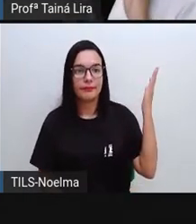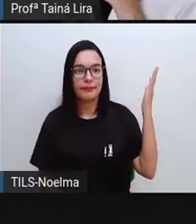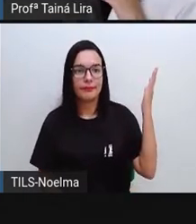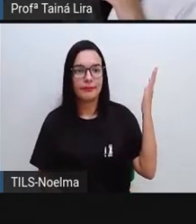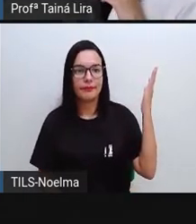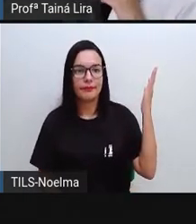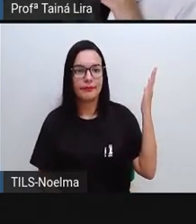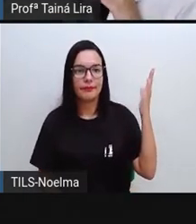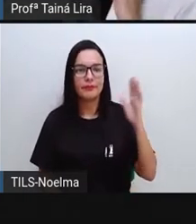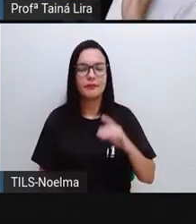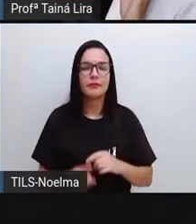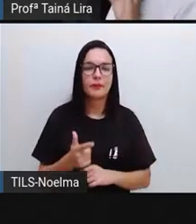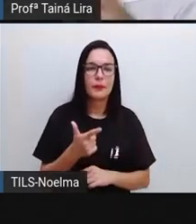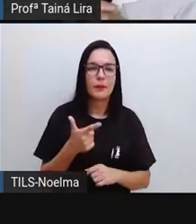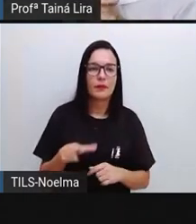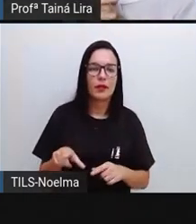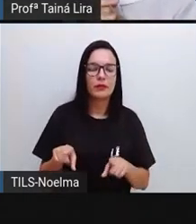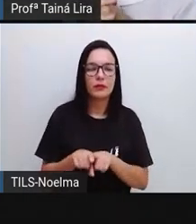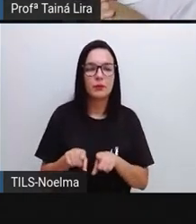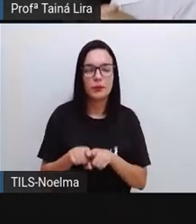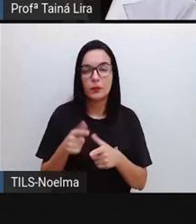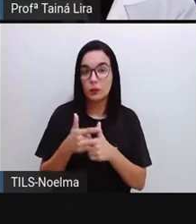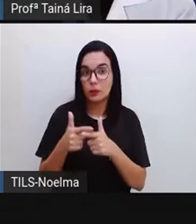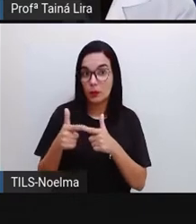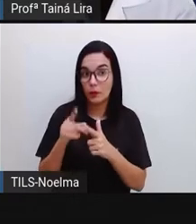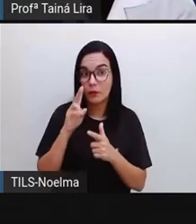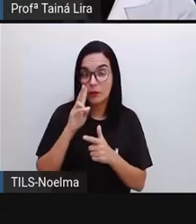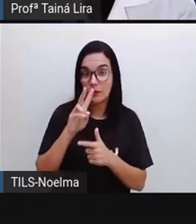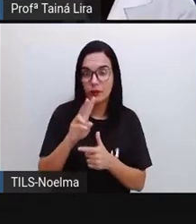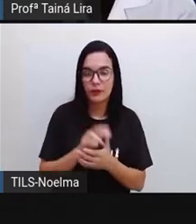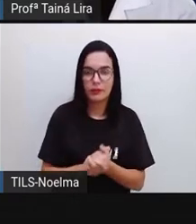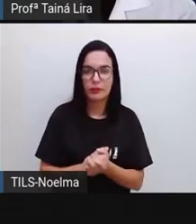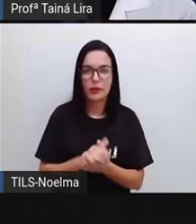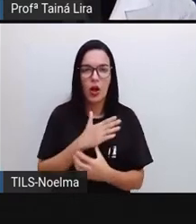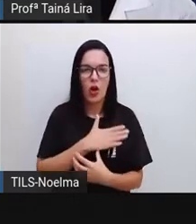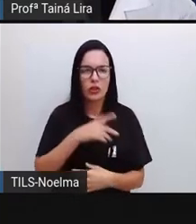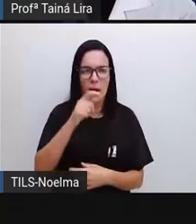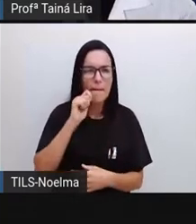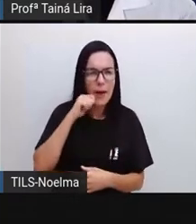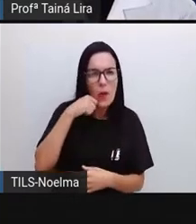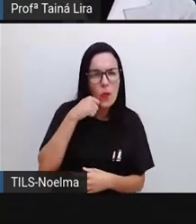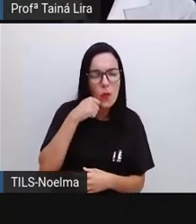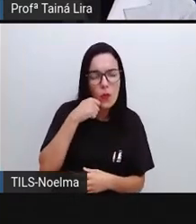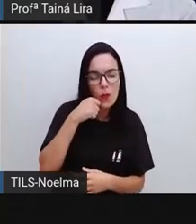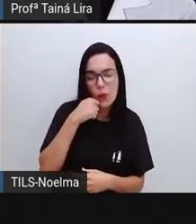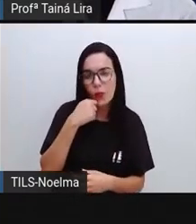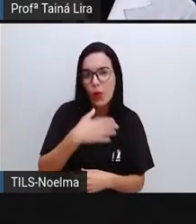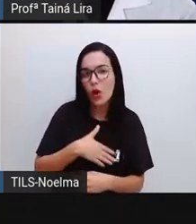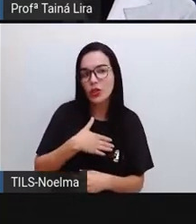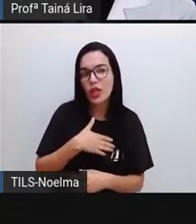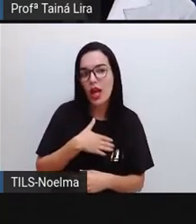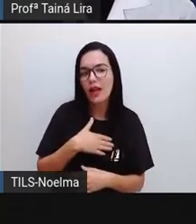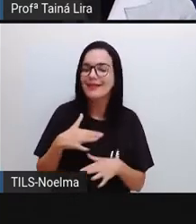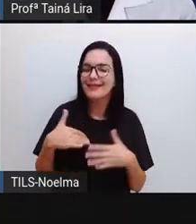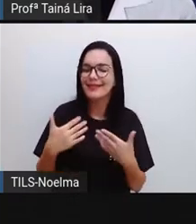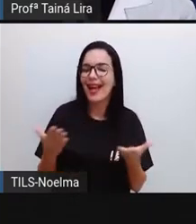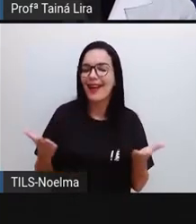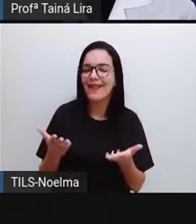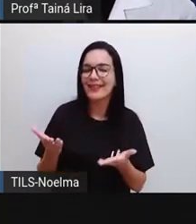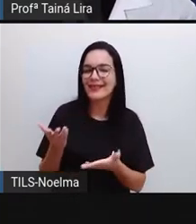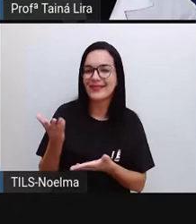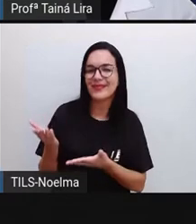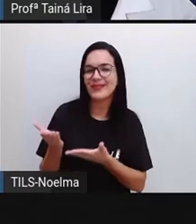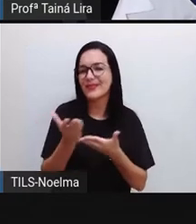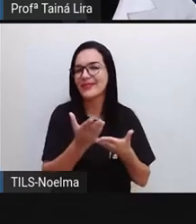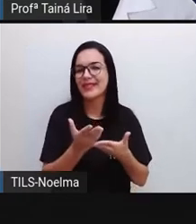mais uma situação. Problema. Então, vamos ver. Quem aí gosta de pão? Então, a gente vai falar aqui um